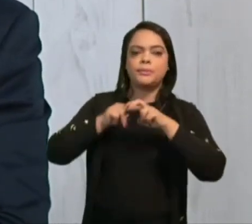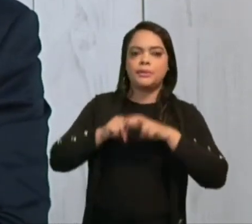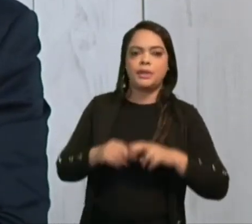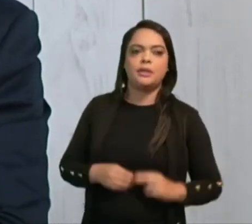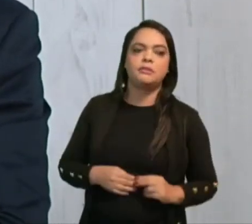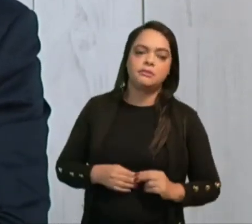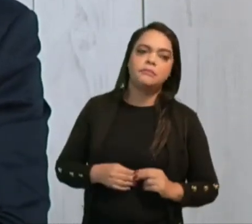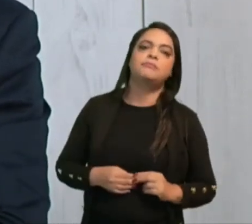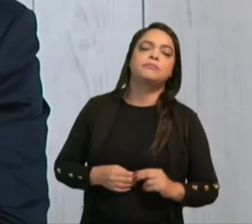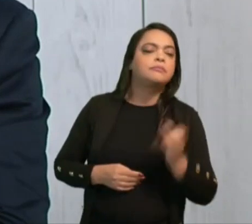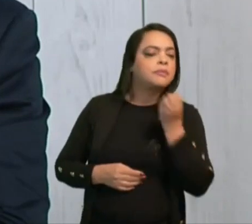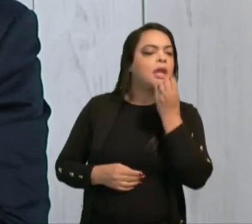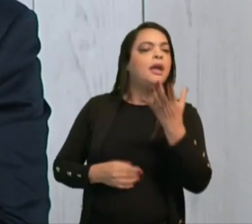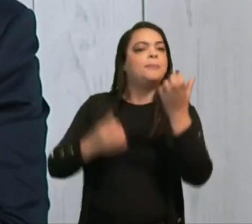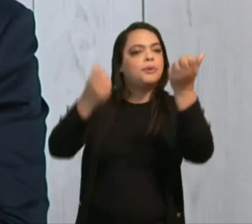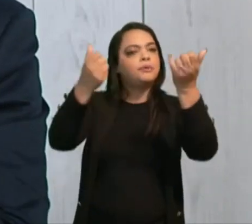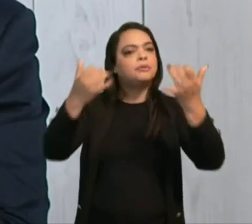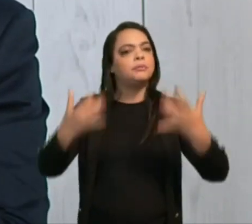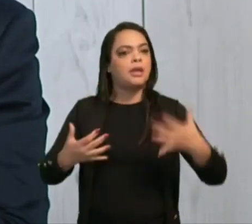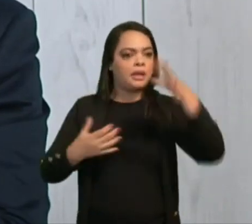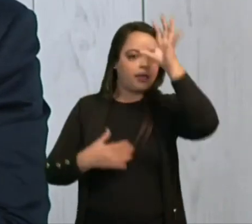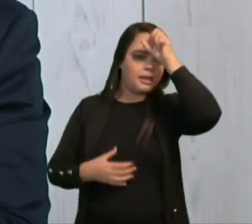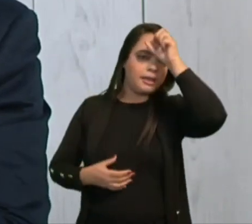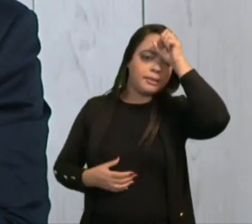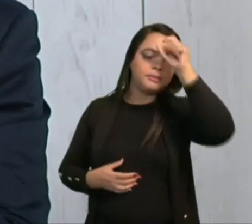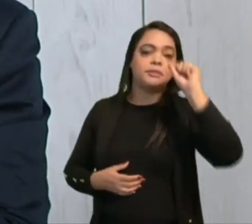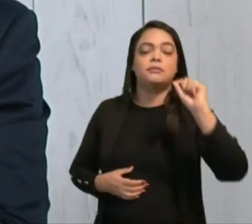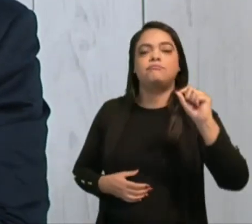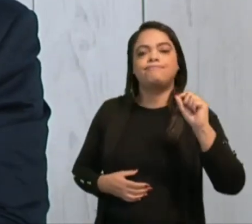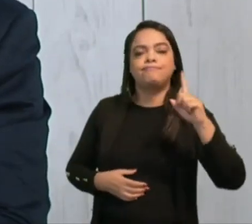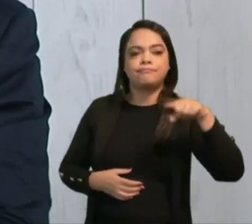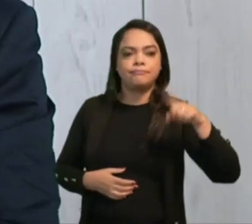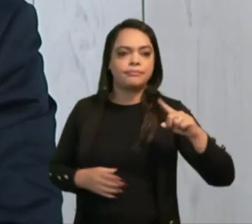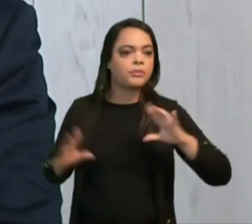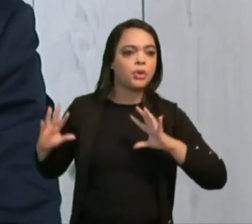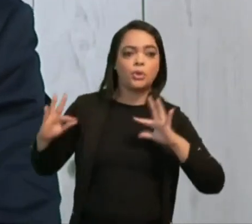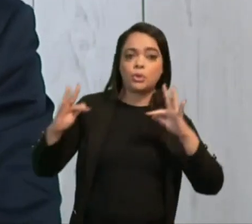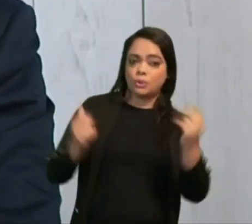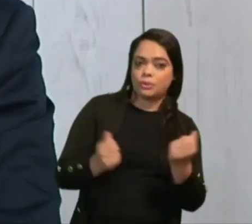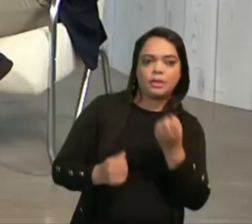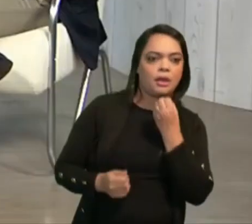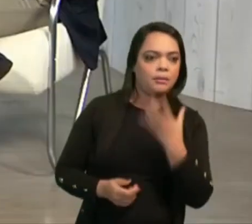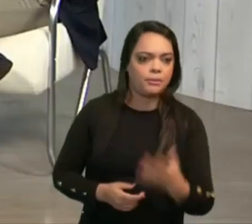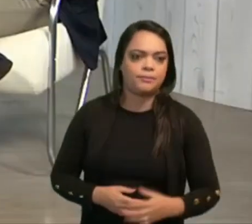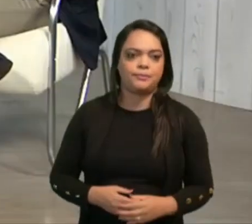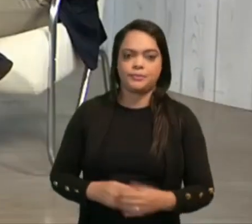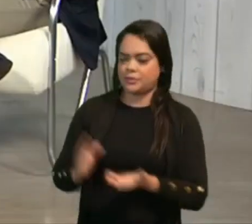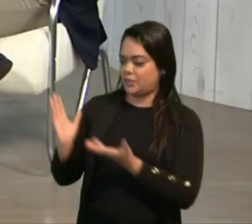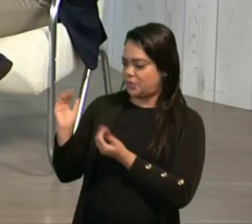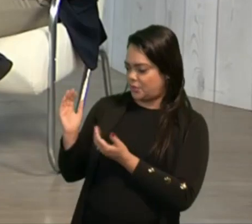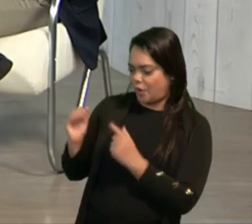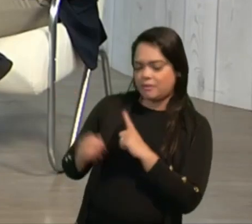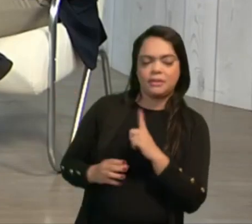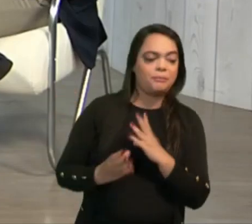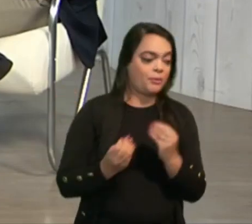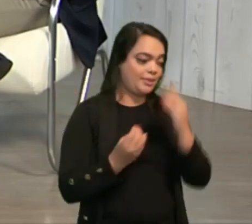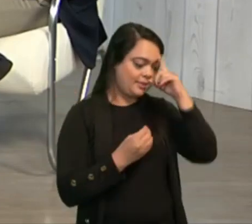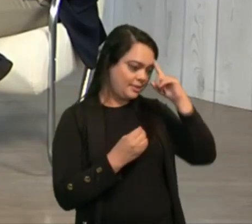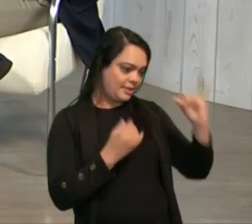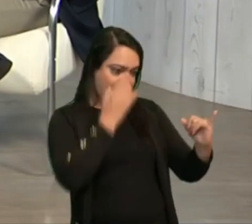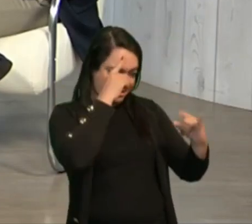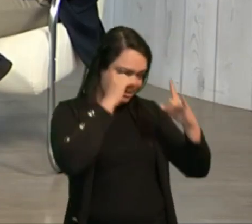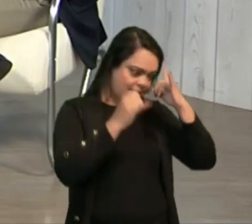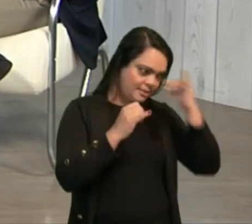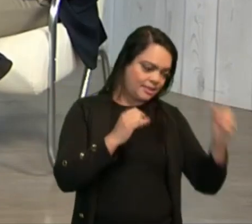ressaltar, a aprendizagem é um instrumento em que todos ganham. É, e o jovem tem muitas ideias inovadoras